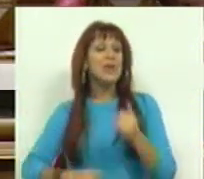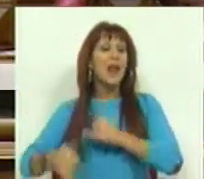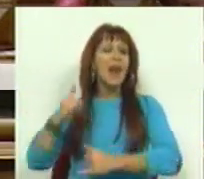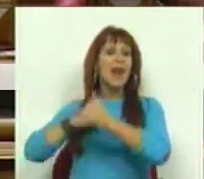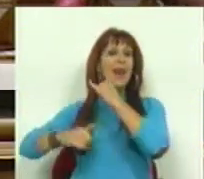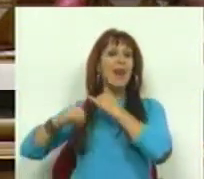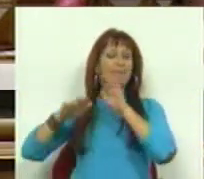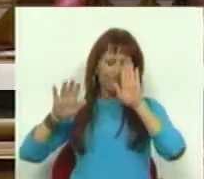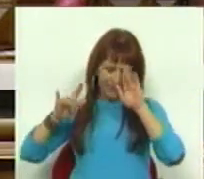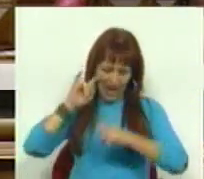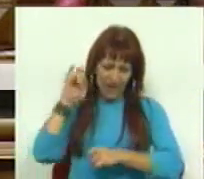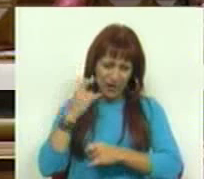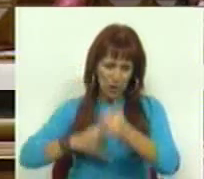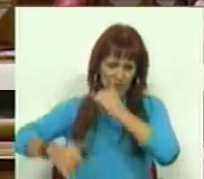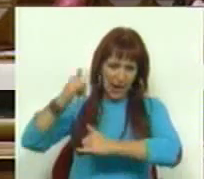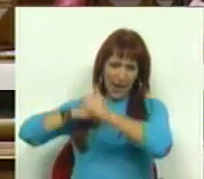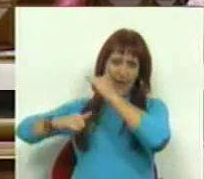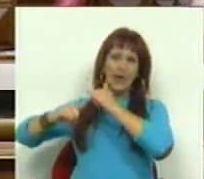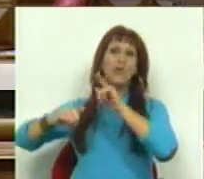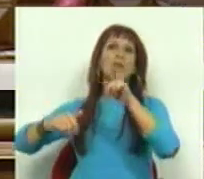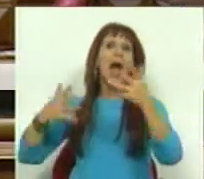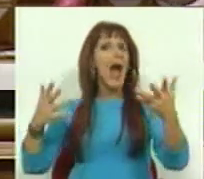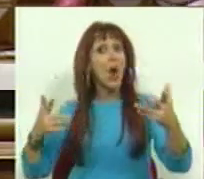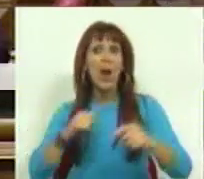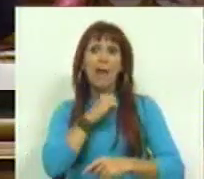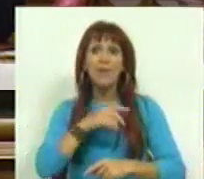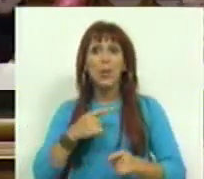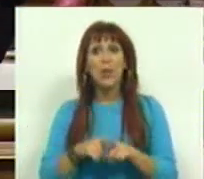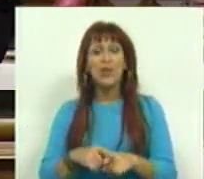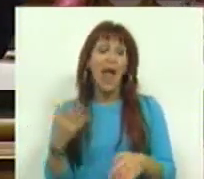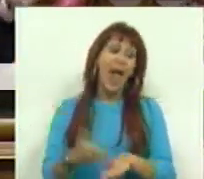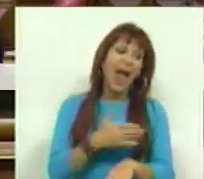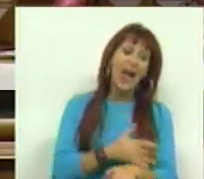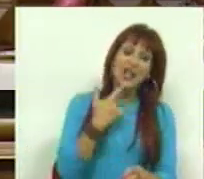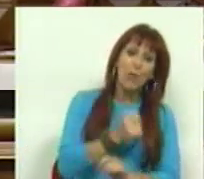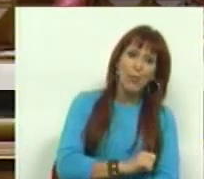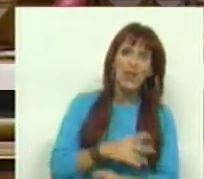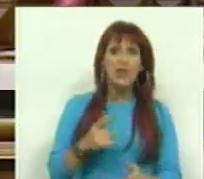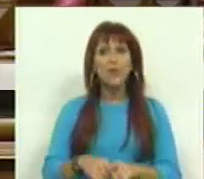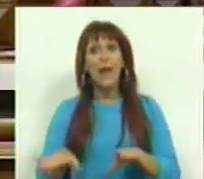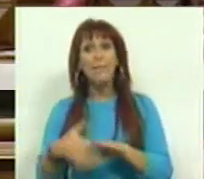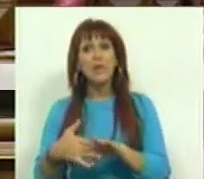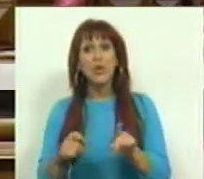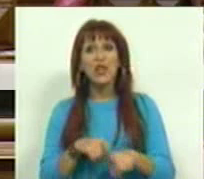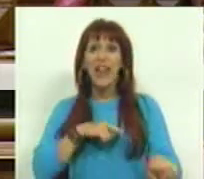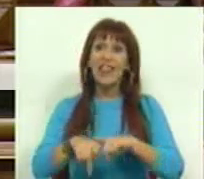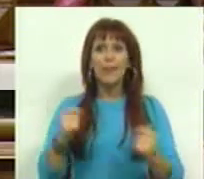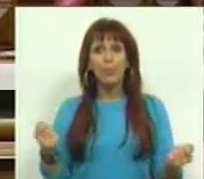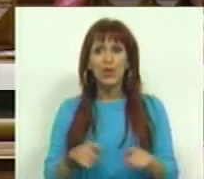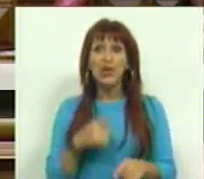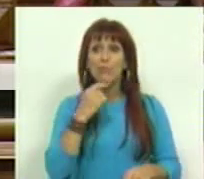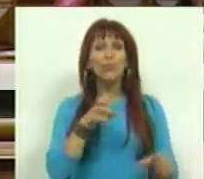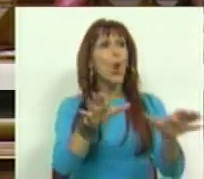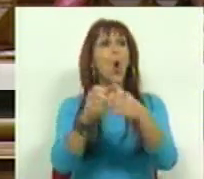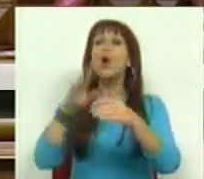para trás. Houve revisões em que se andou para trás e agora é permitido algo que não era permitido antes, que é a participação de deputados em